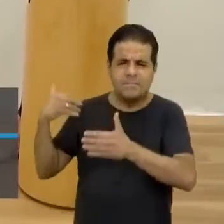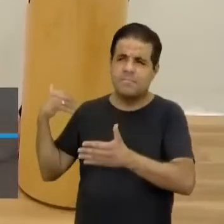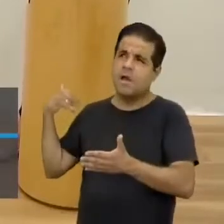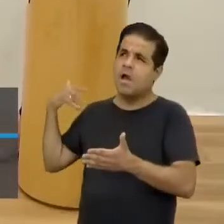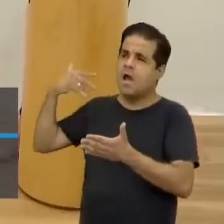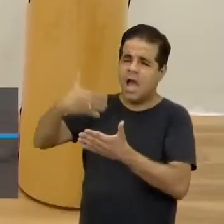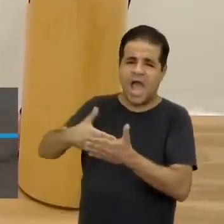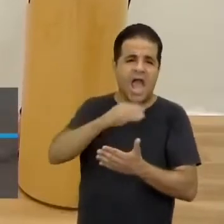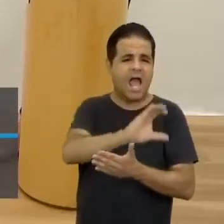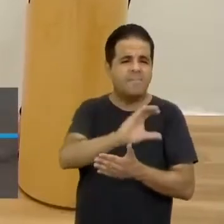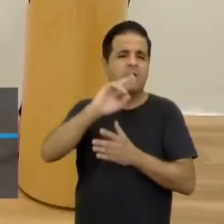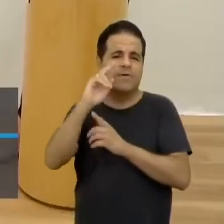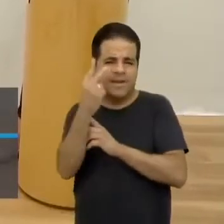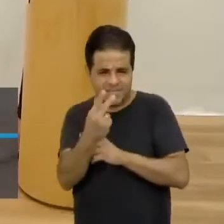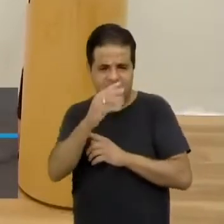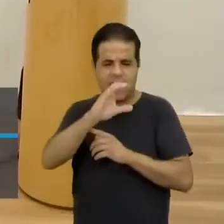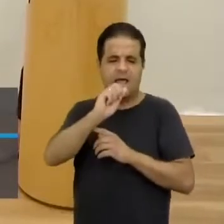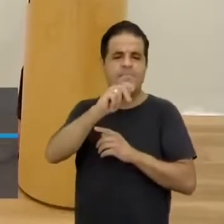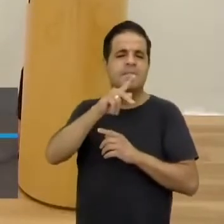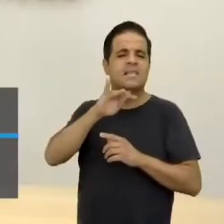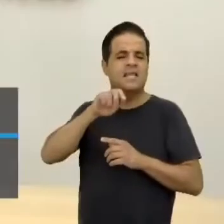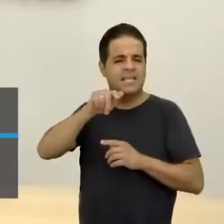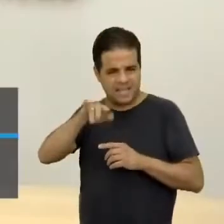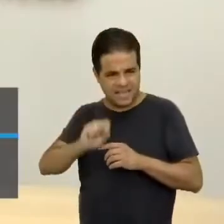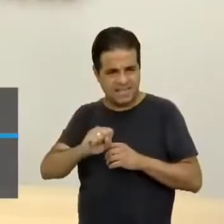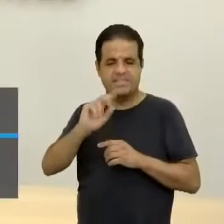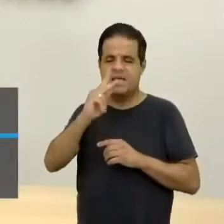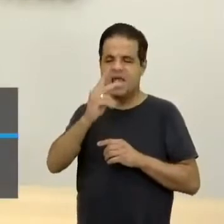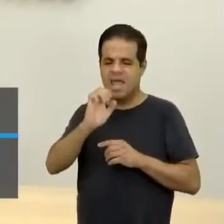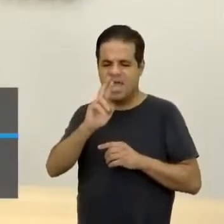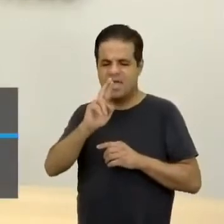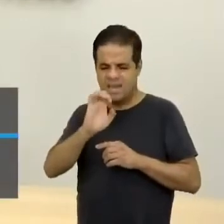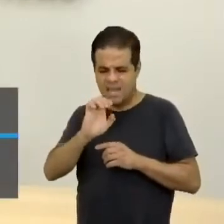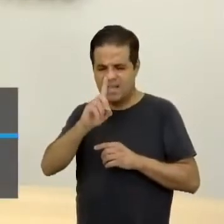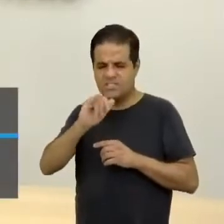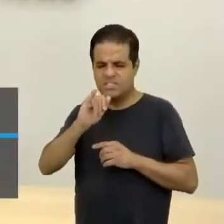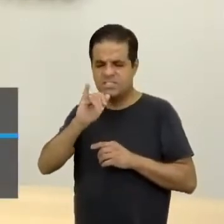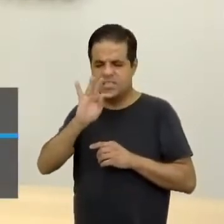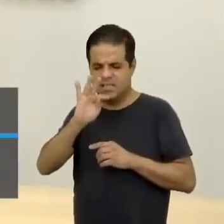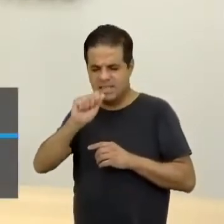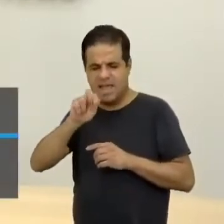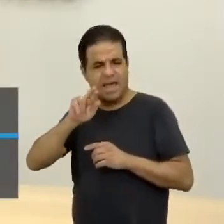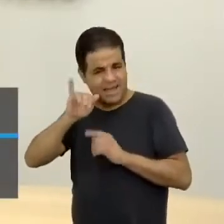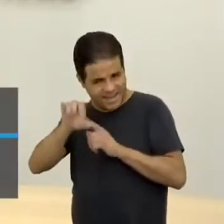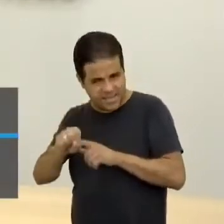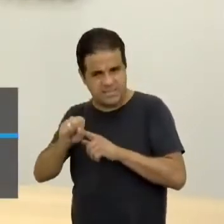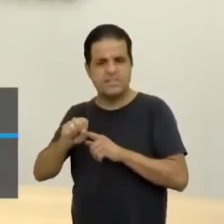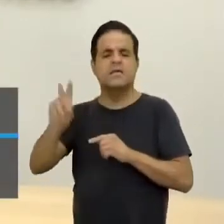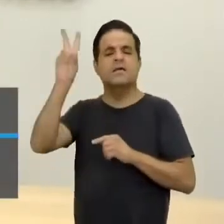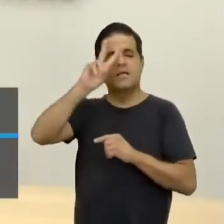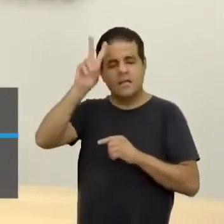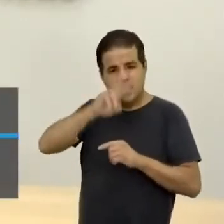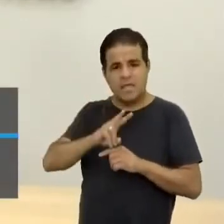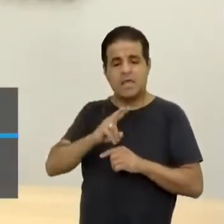a divisão do território do Brasil, né? e a gente não pode esquecer que nós saímos da condição colonial,